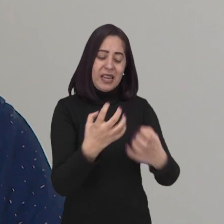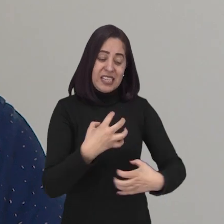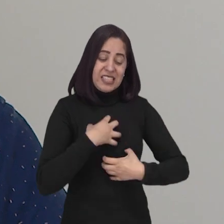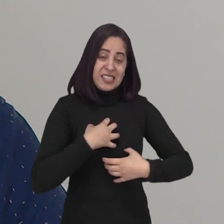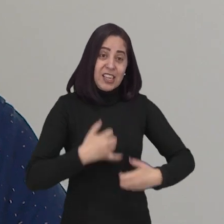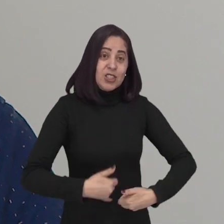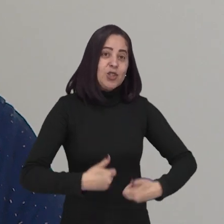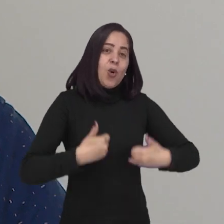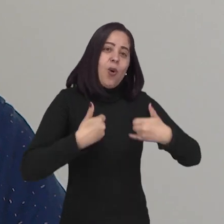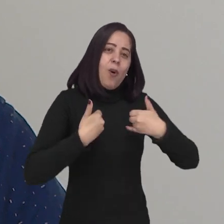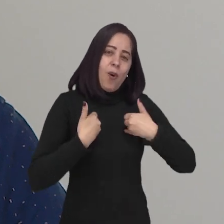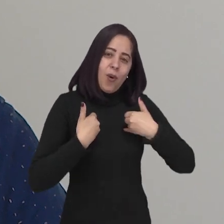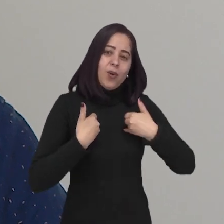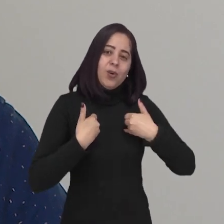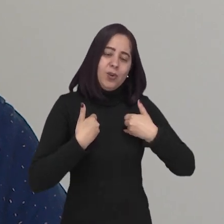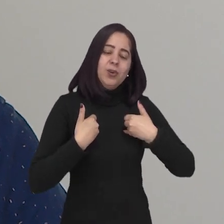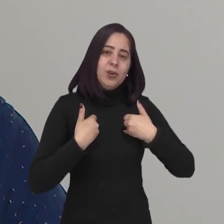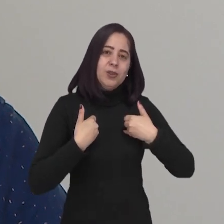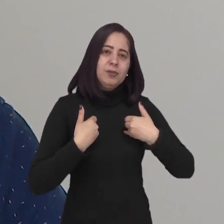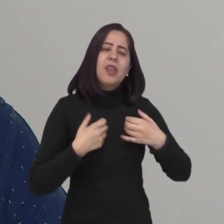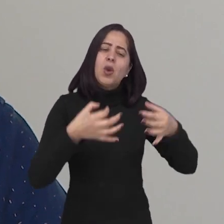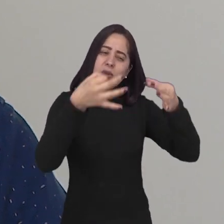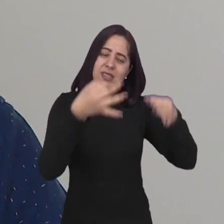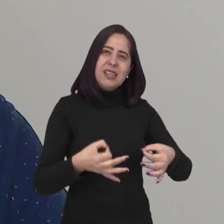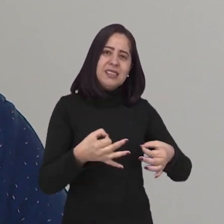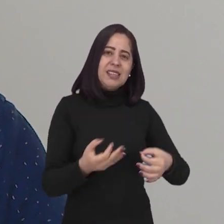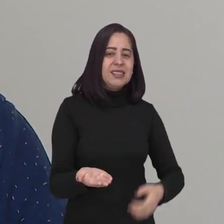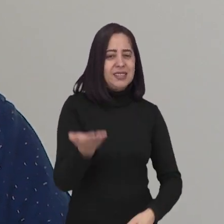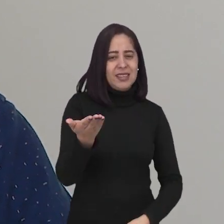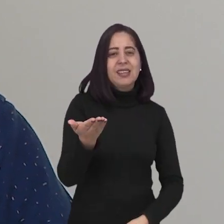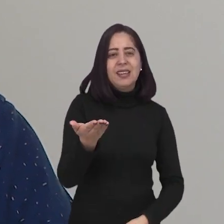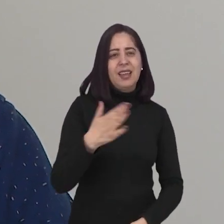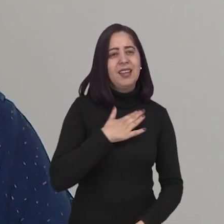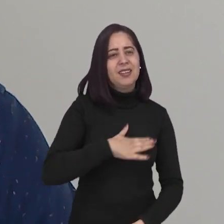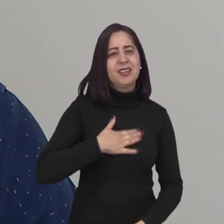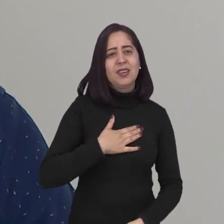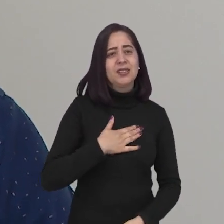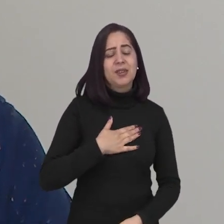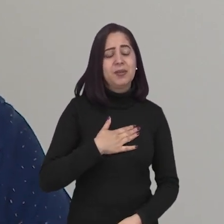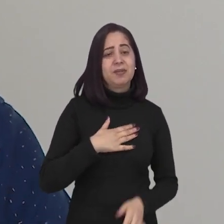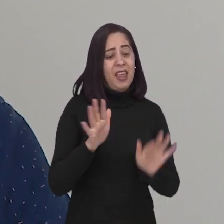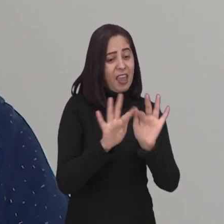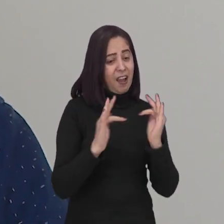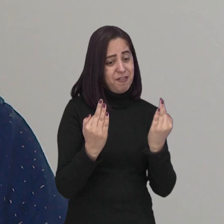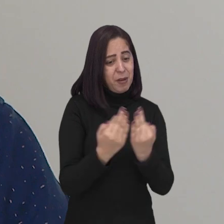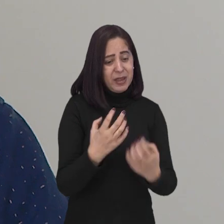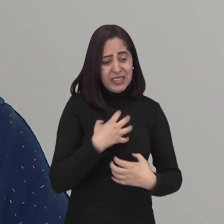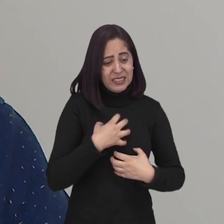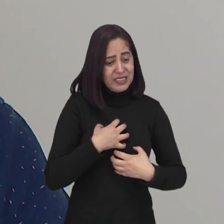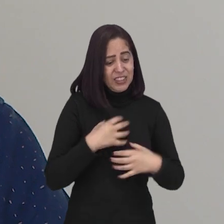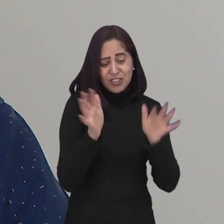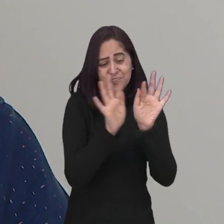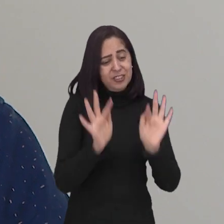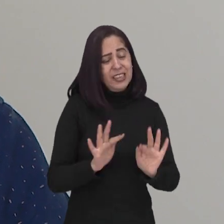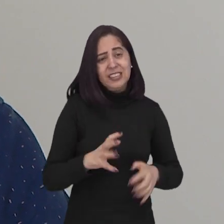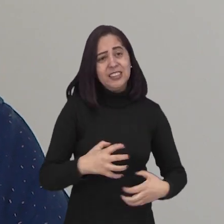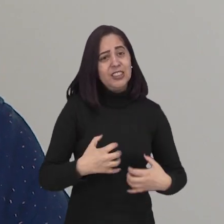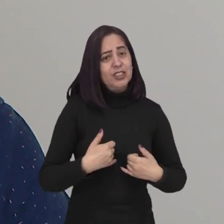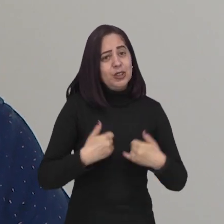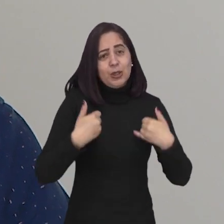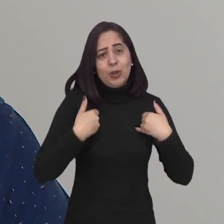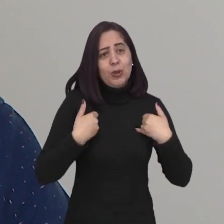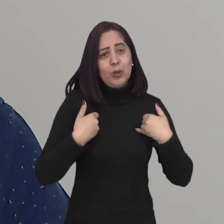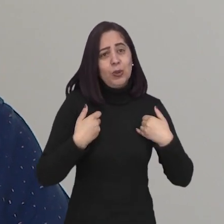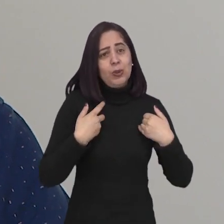esteja. Com certeza ele tem gostado muito, né? E a família fica super honrada com tudo isso aí. Um